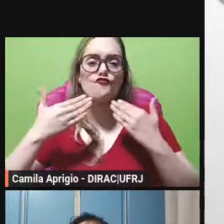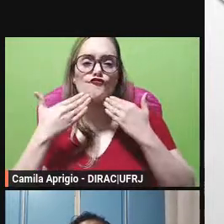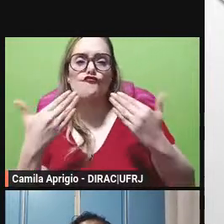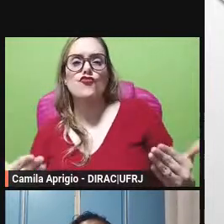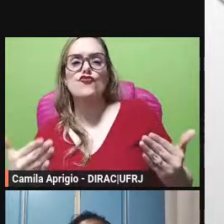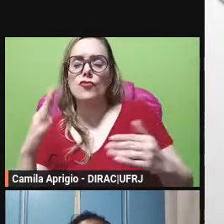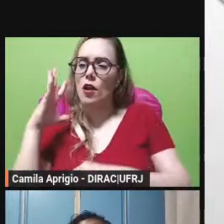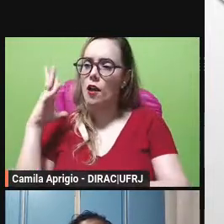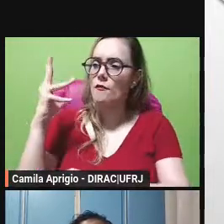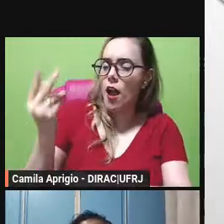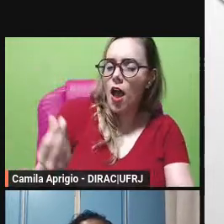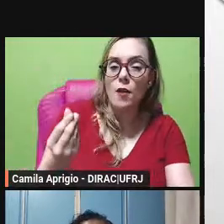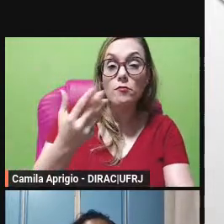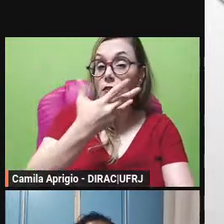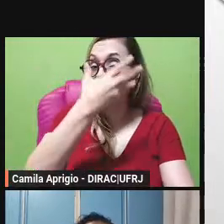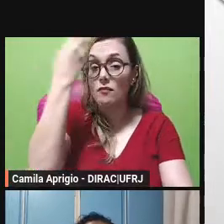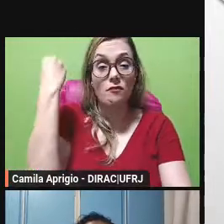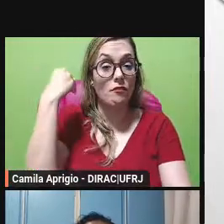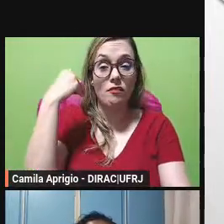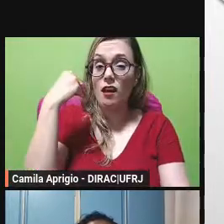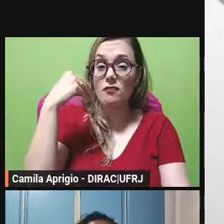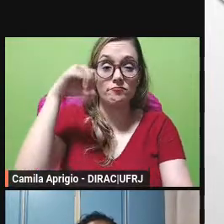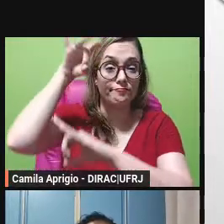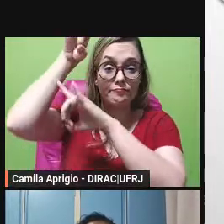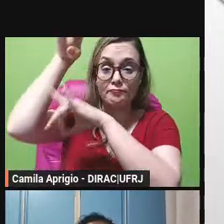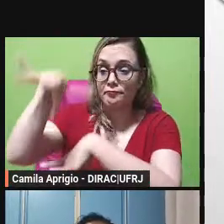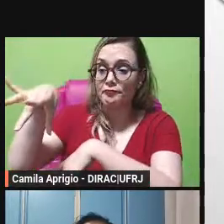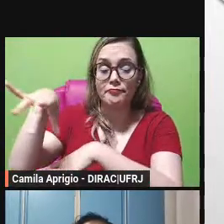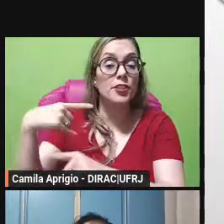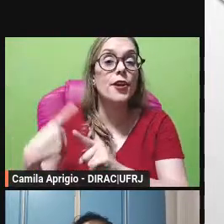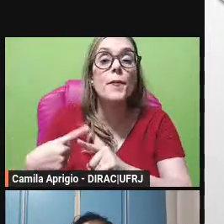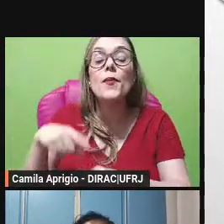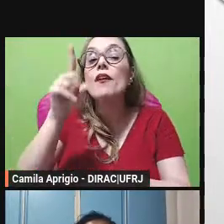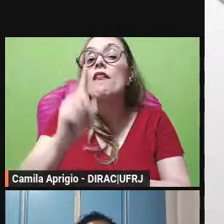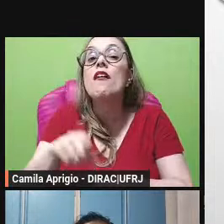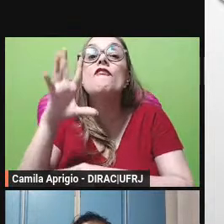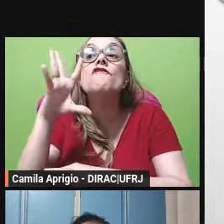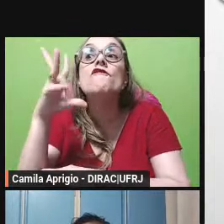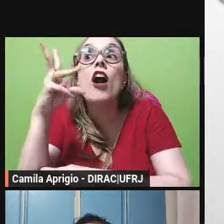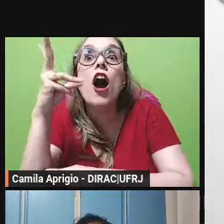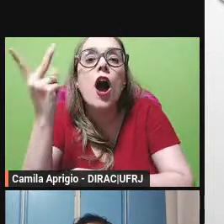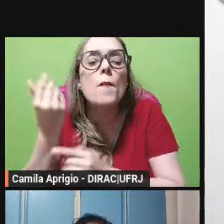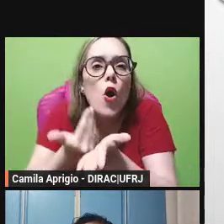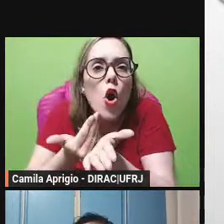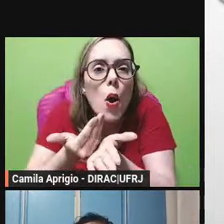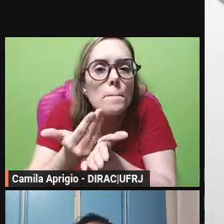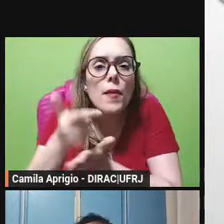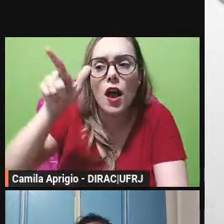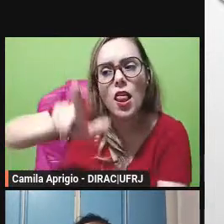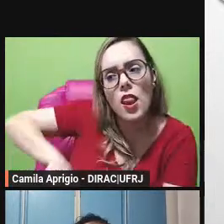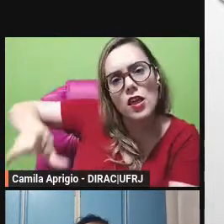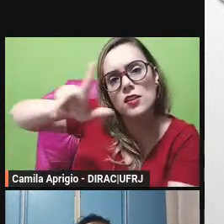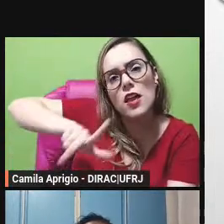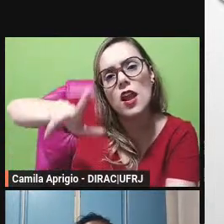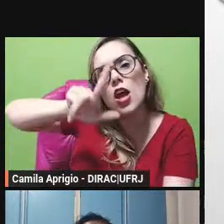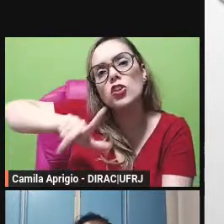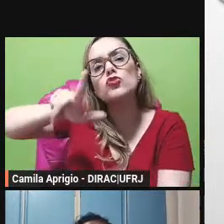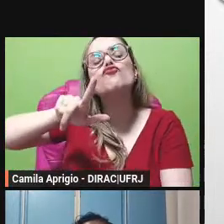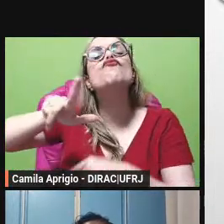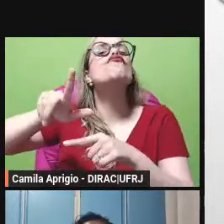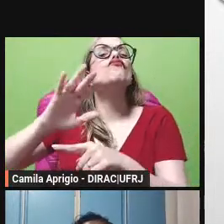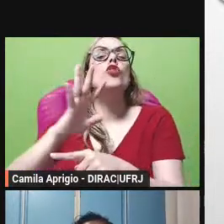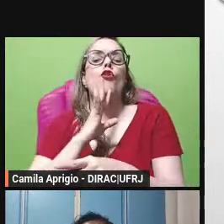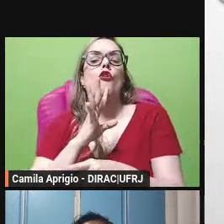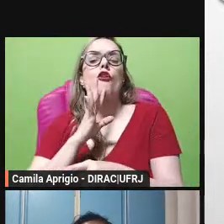porque aí nós aí a fábula também já começa a ser reconhecida como literatura certo e